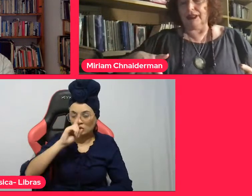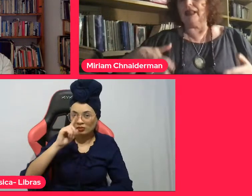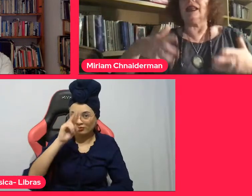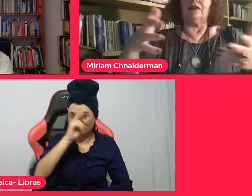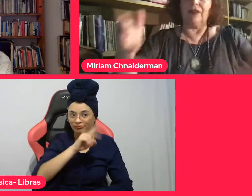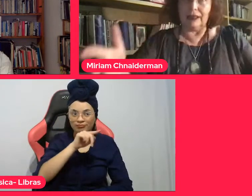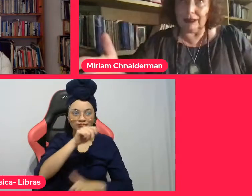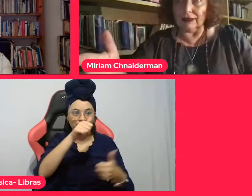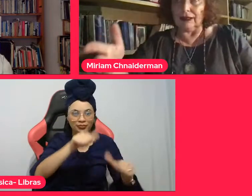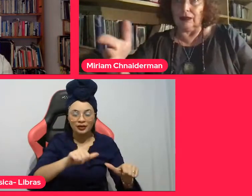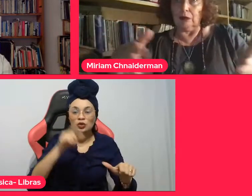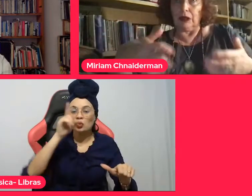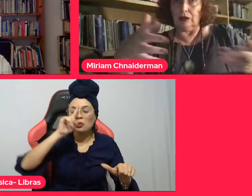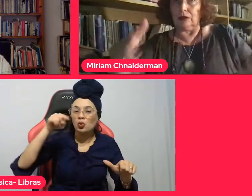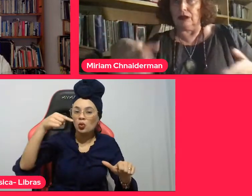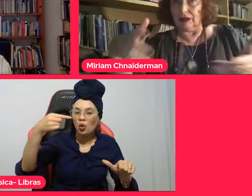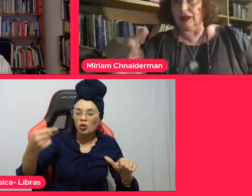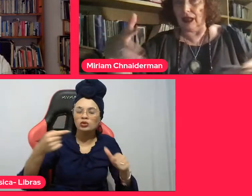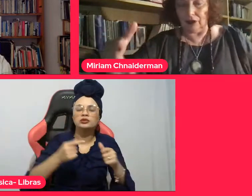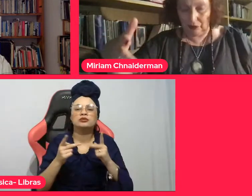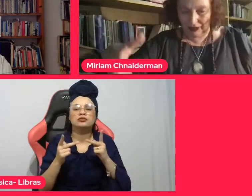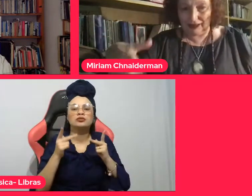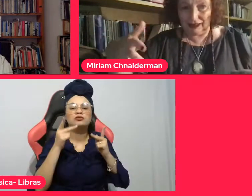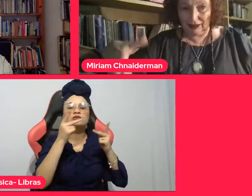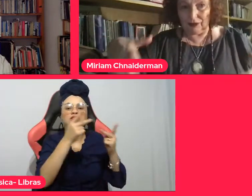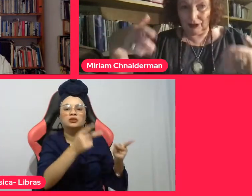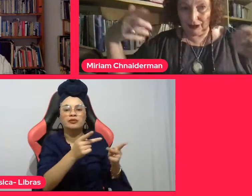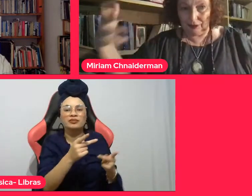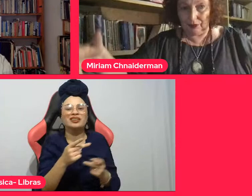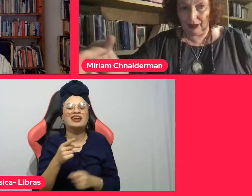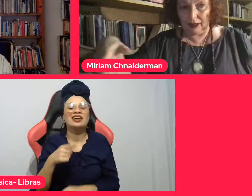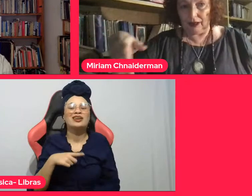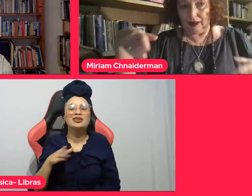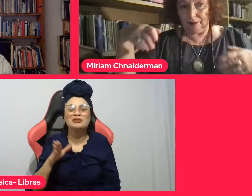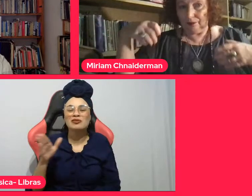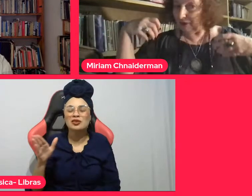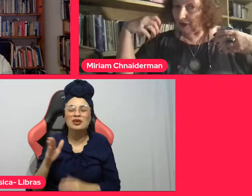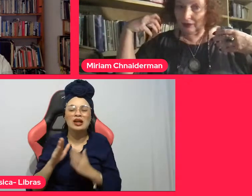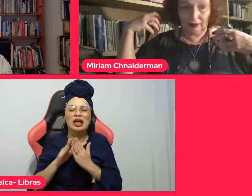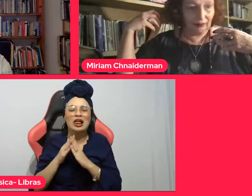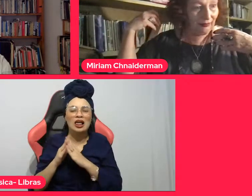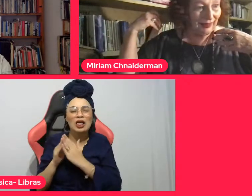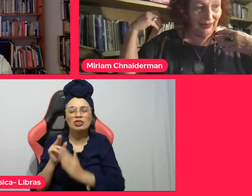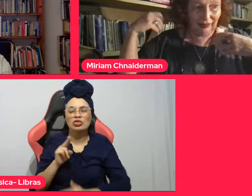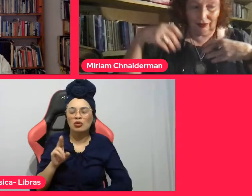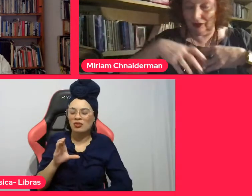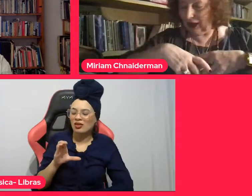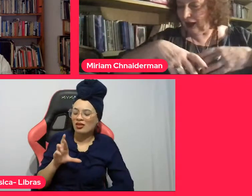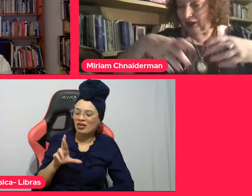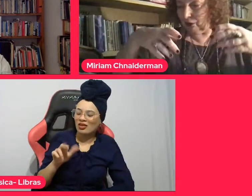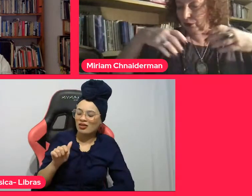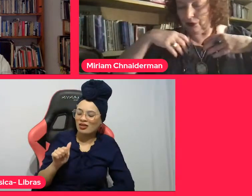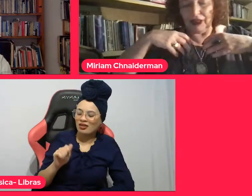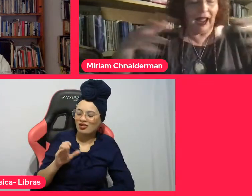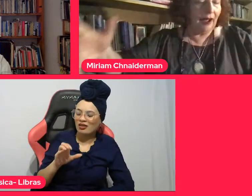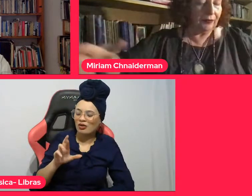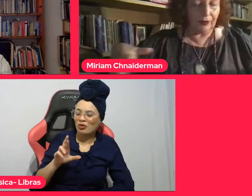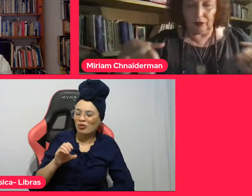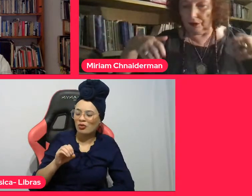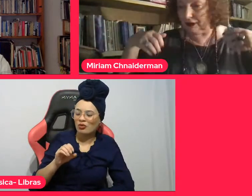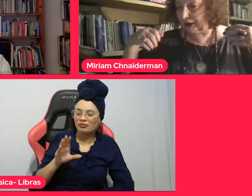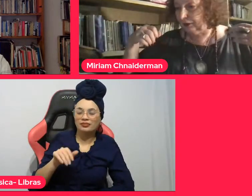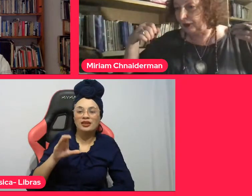você atravessa uma zona de Cracolândia, você vê o